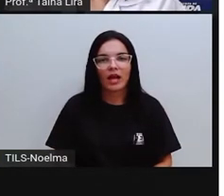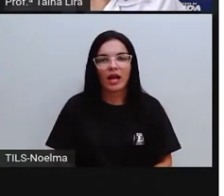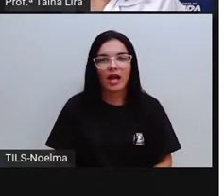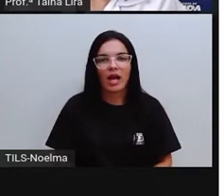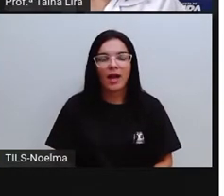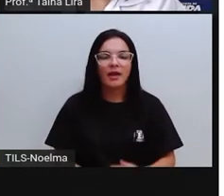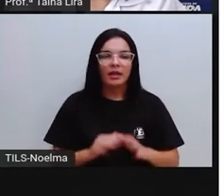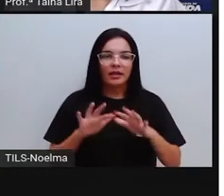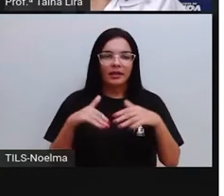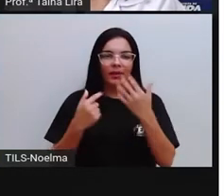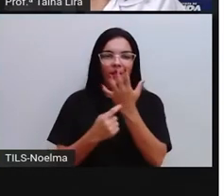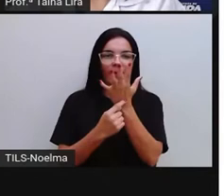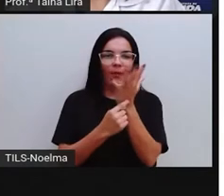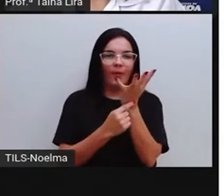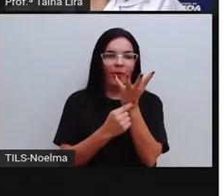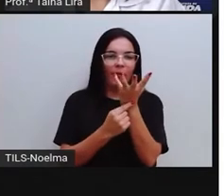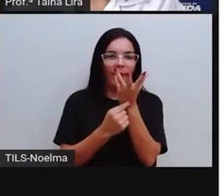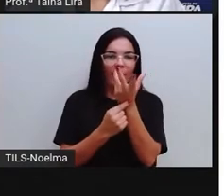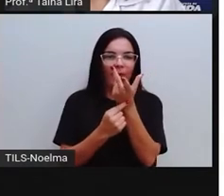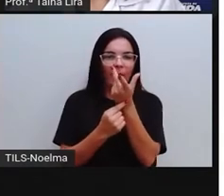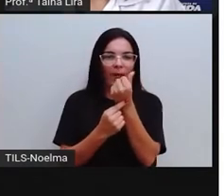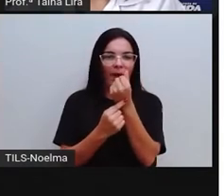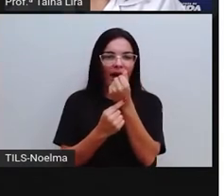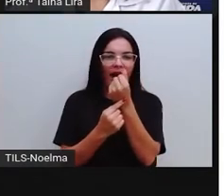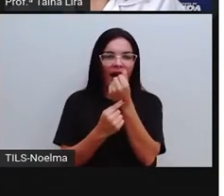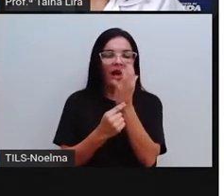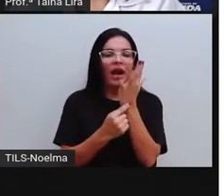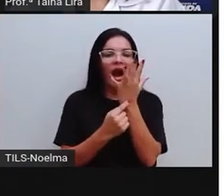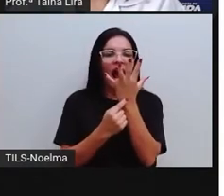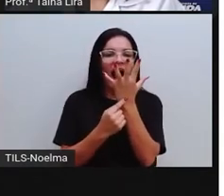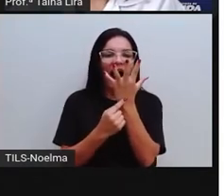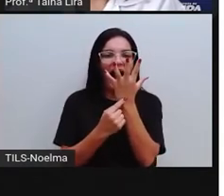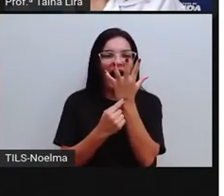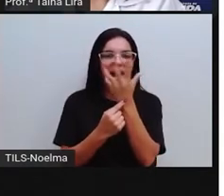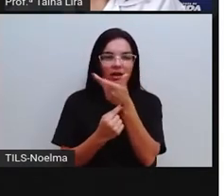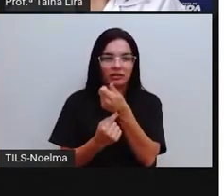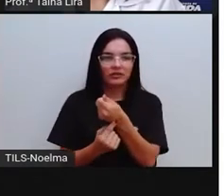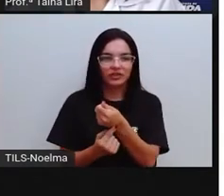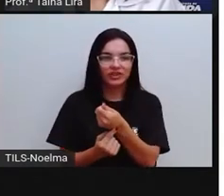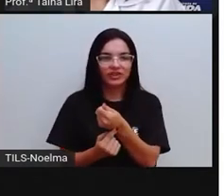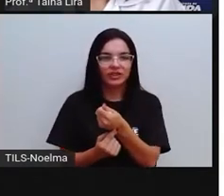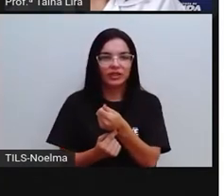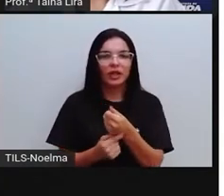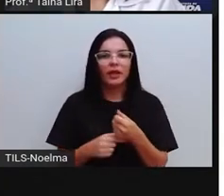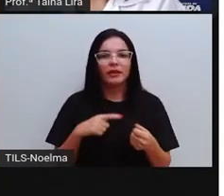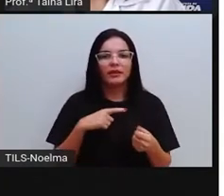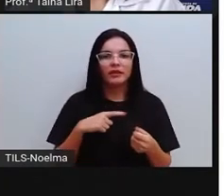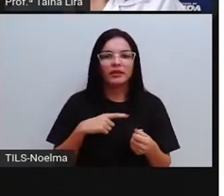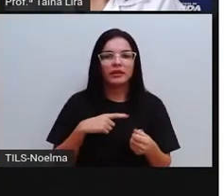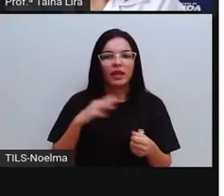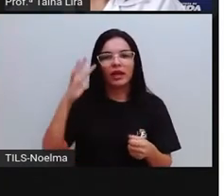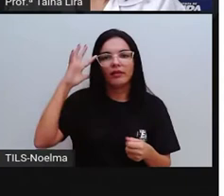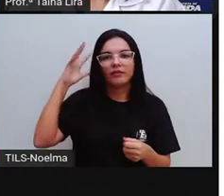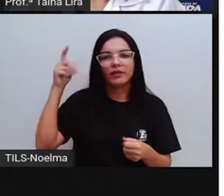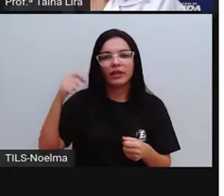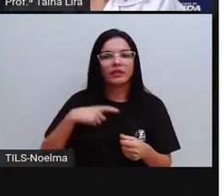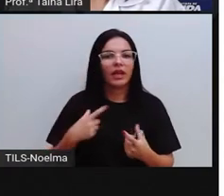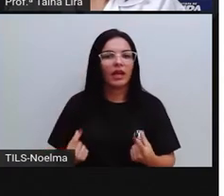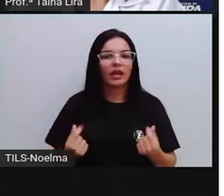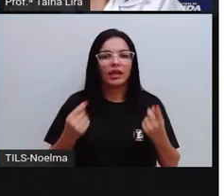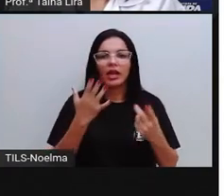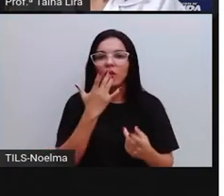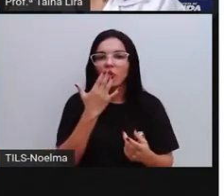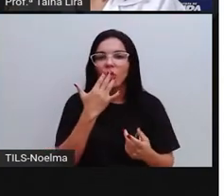As artes plásticas africanas, são ricas em cores, formas geométricas, elementos da